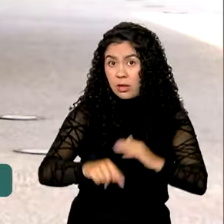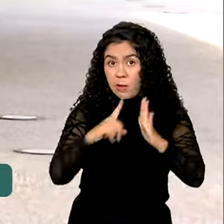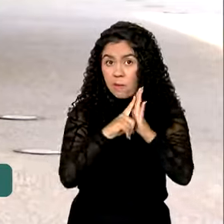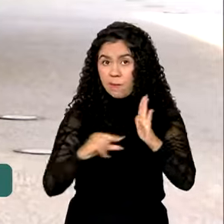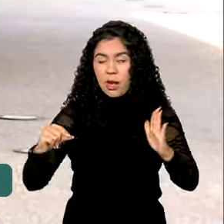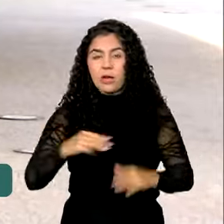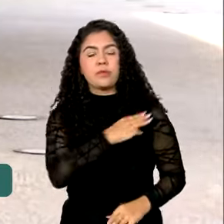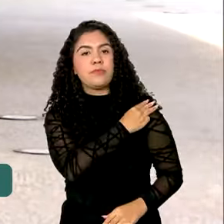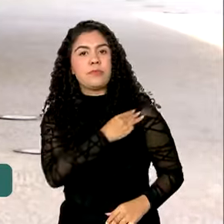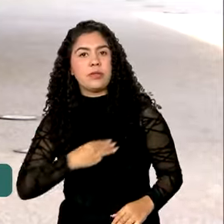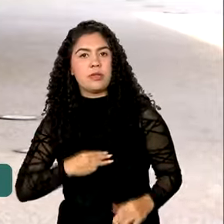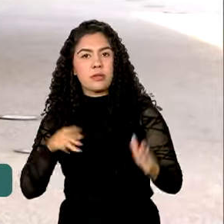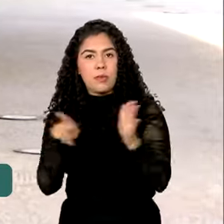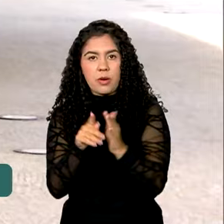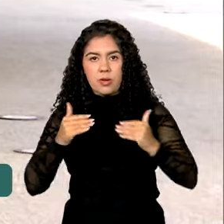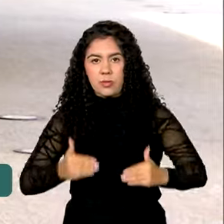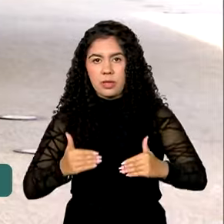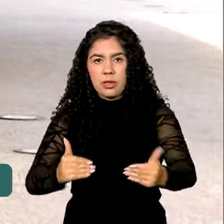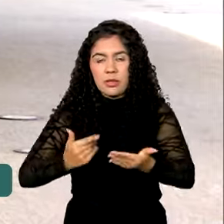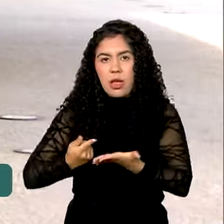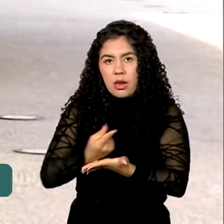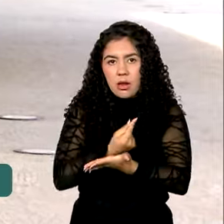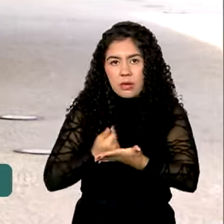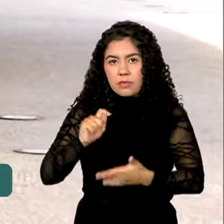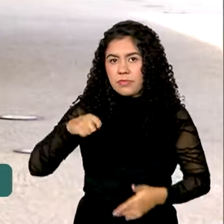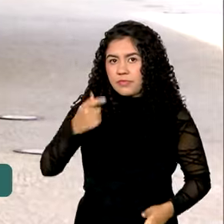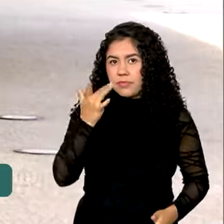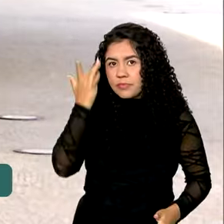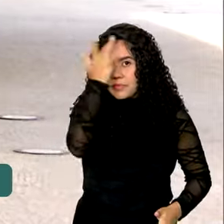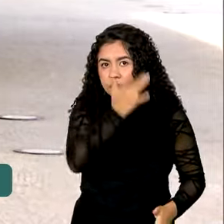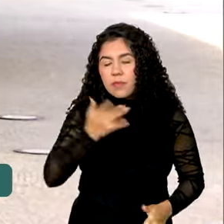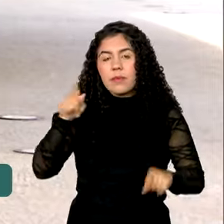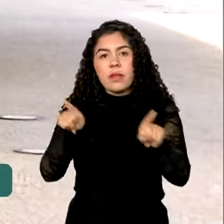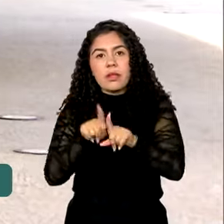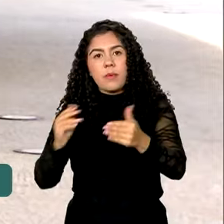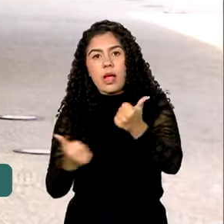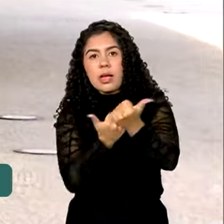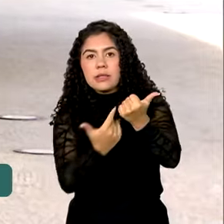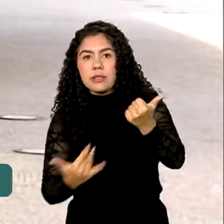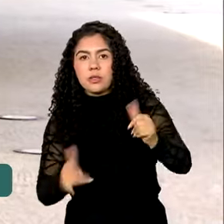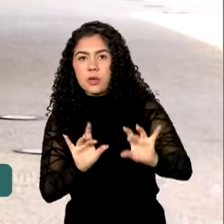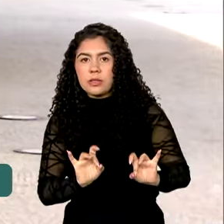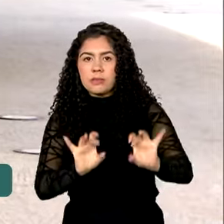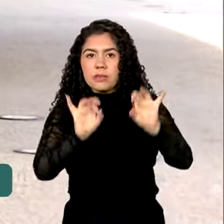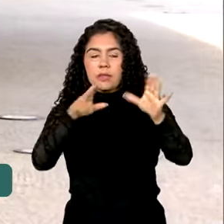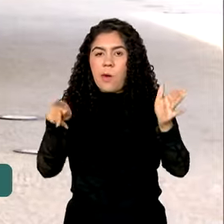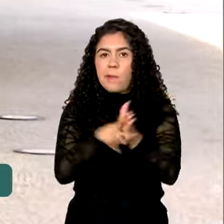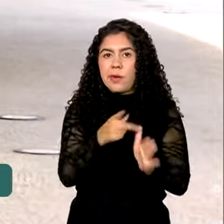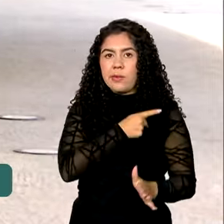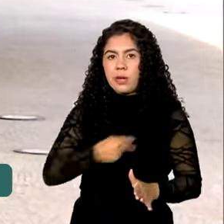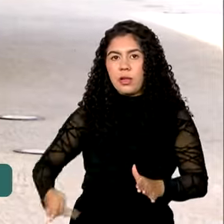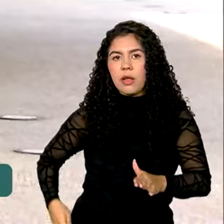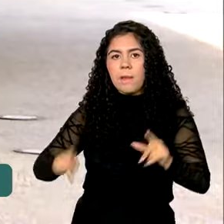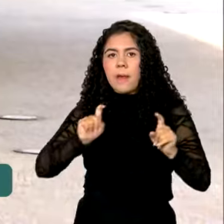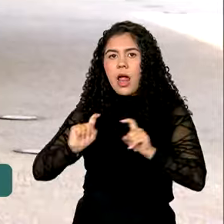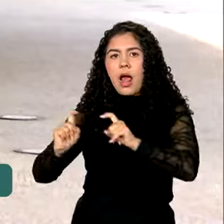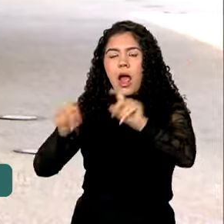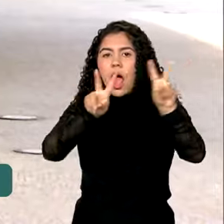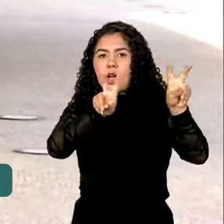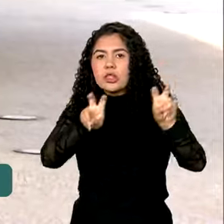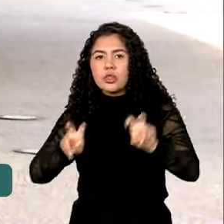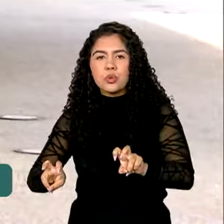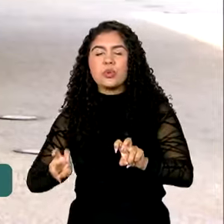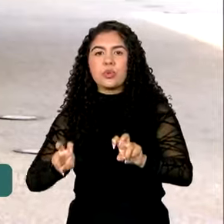o ministro da Fazenda, Fernando Haddad, e o assessor especial da Presidência para Assuntos Internacionais, Celso